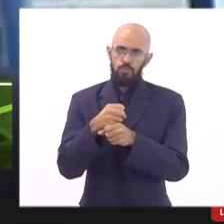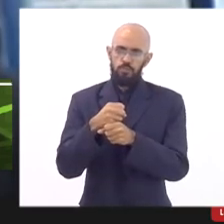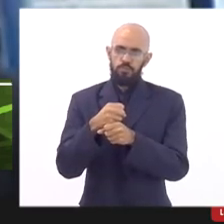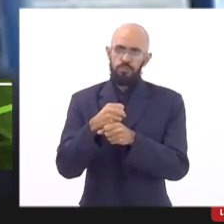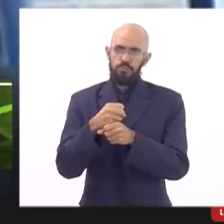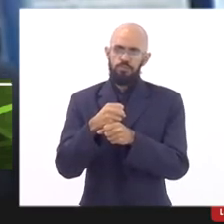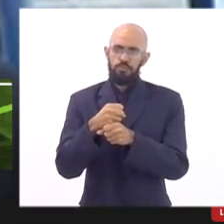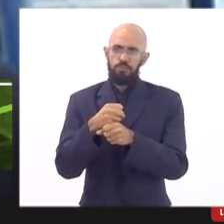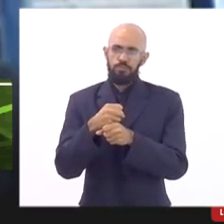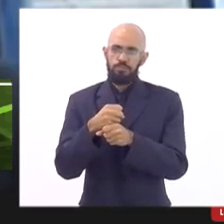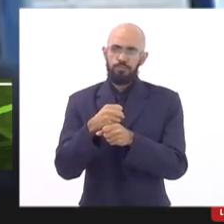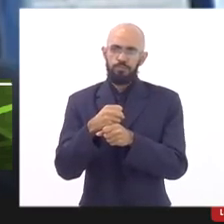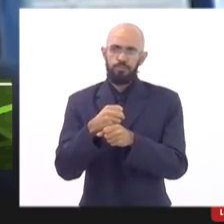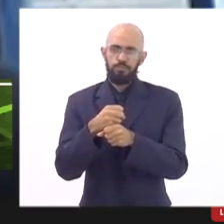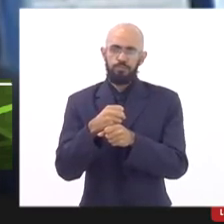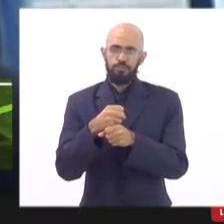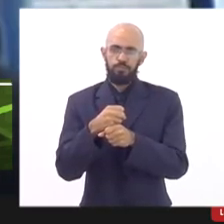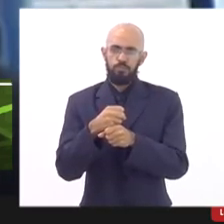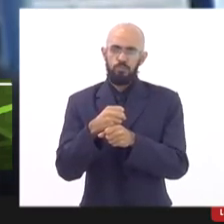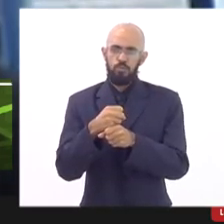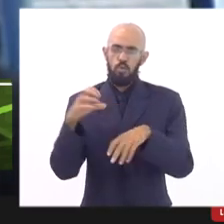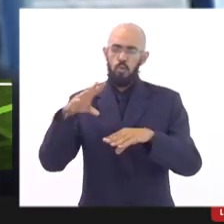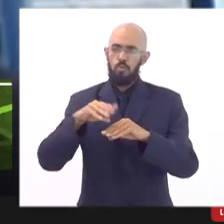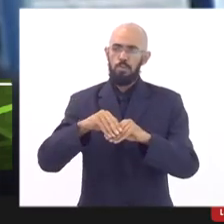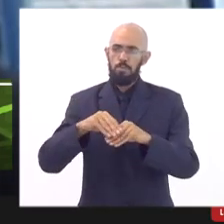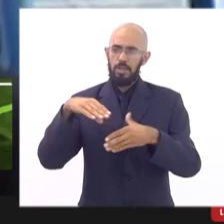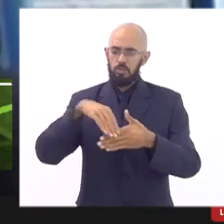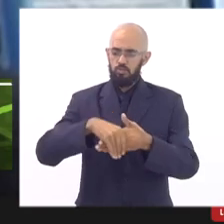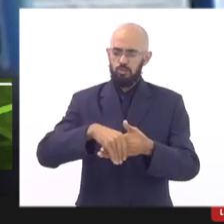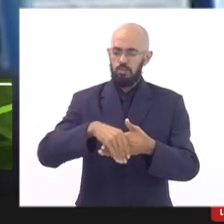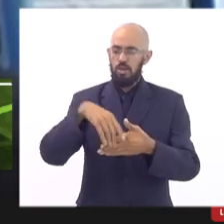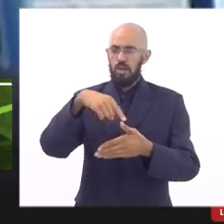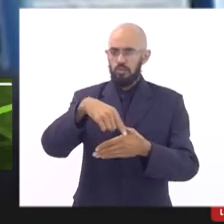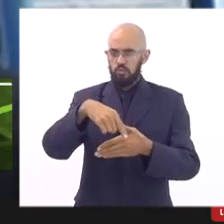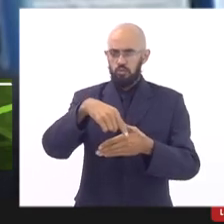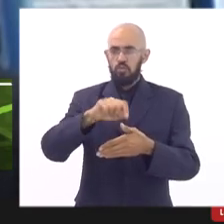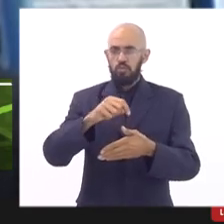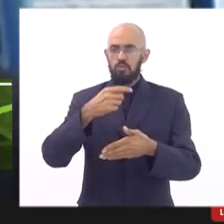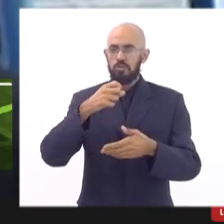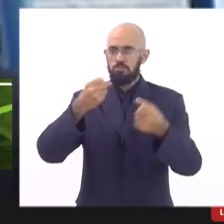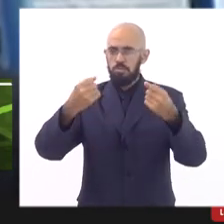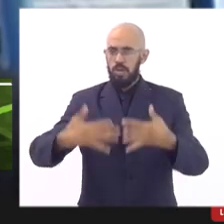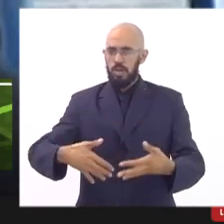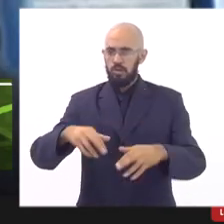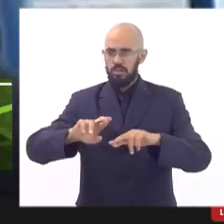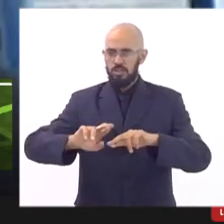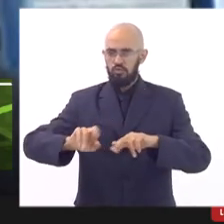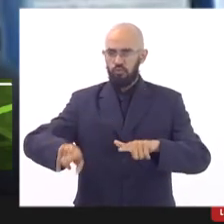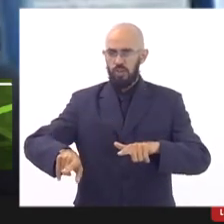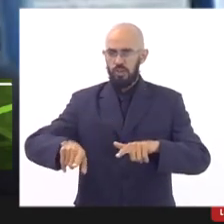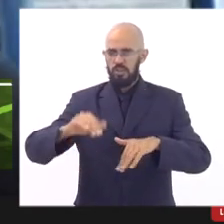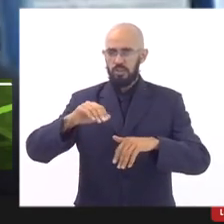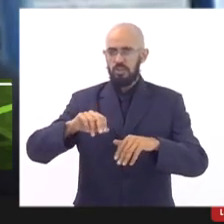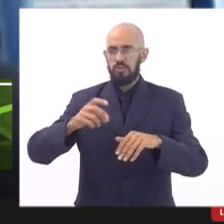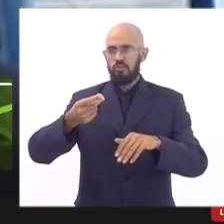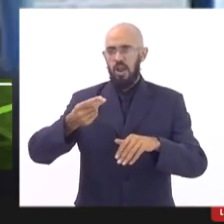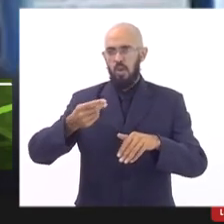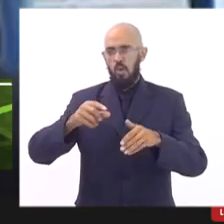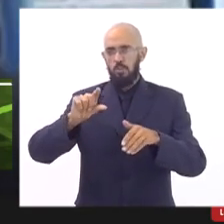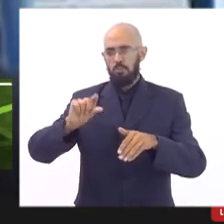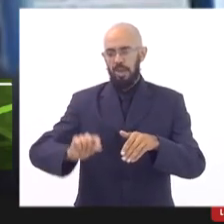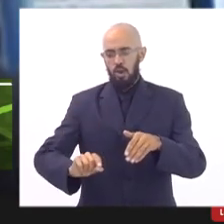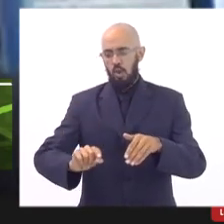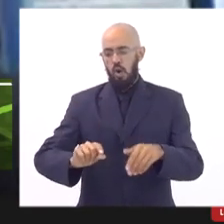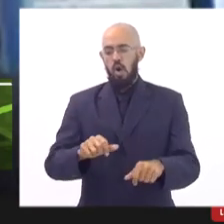coletivo um adendo dizendo que essa diferença que sempre é para menos nunca é para